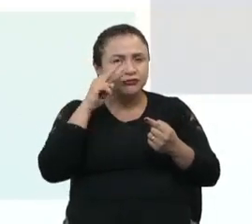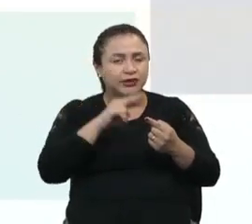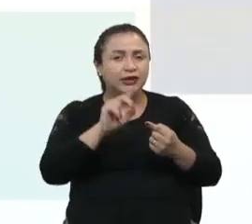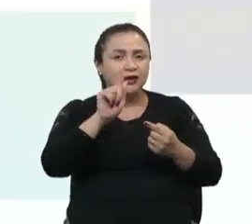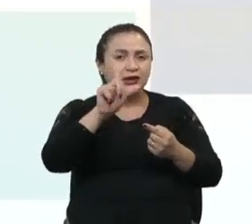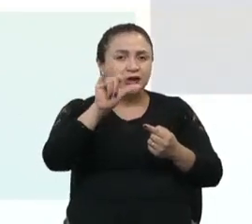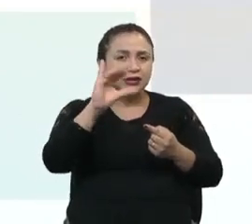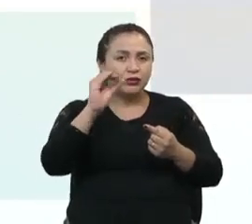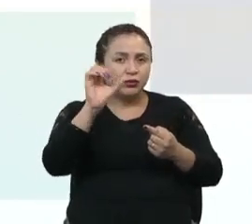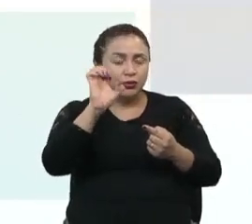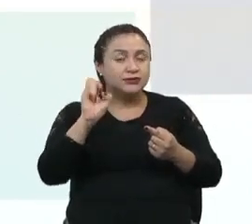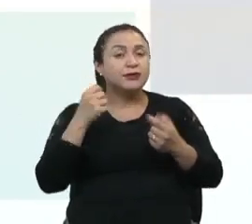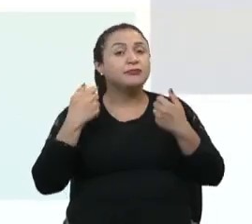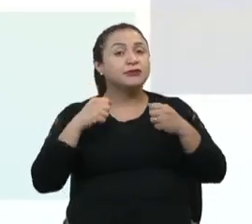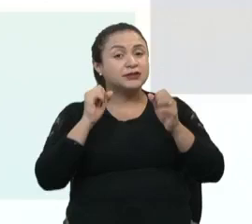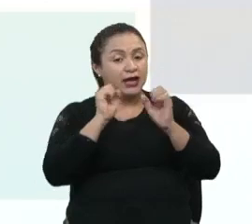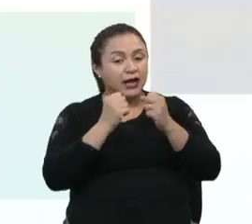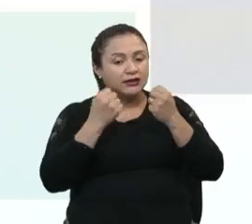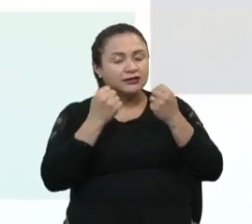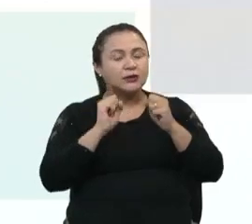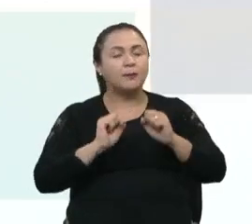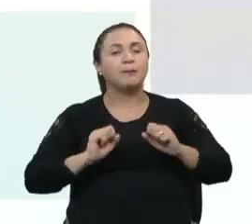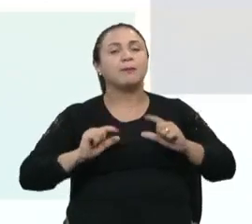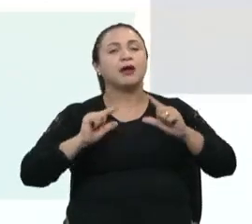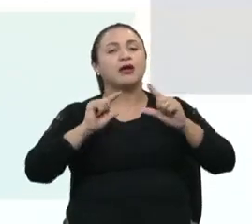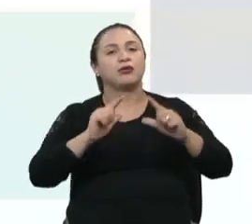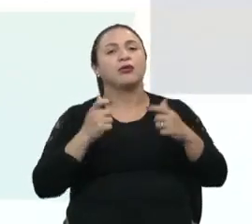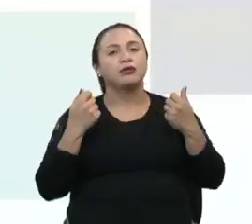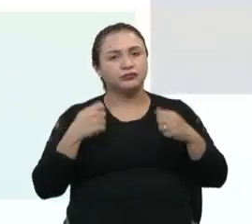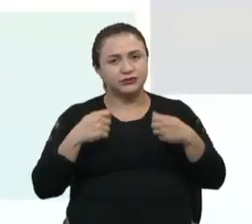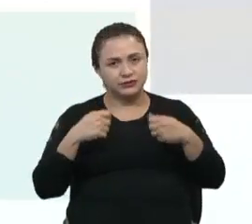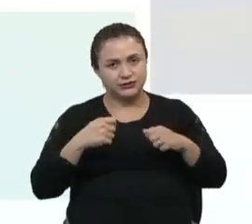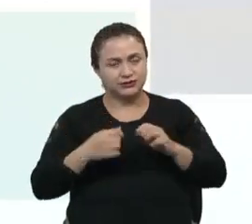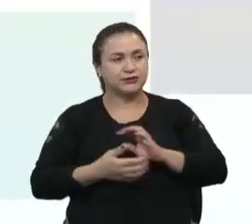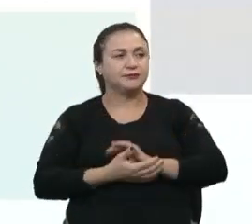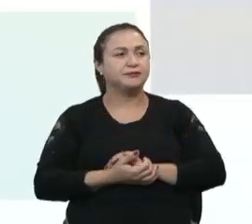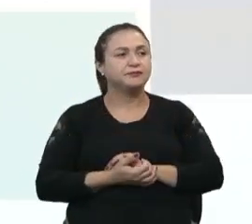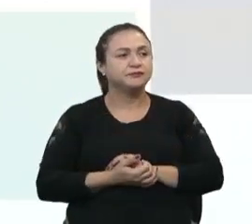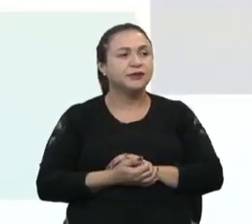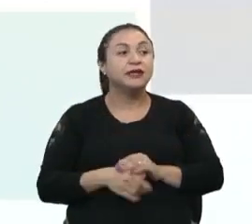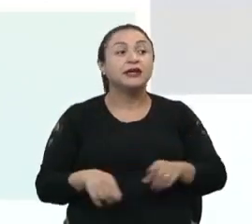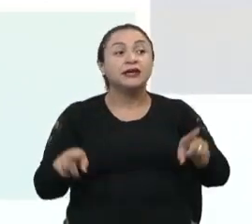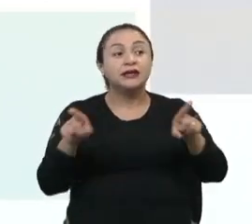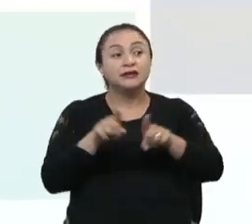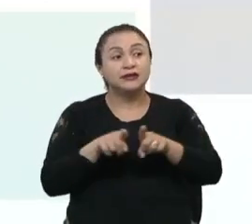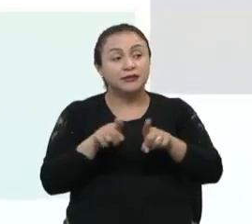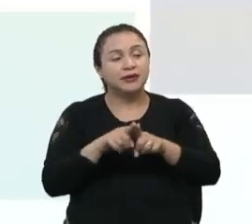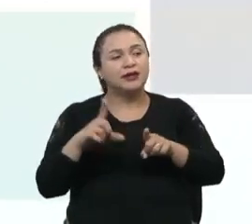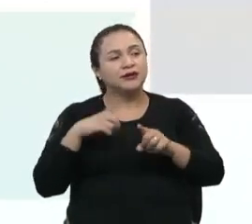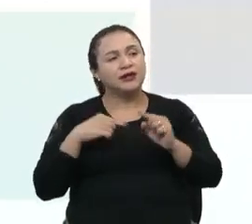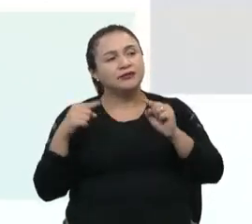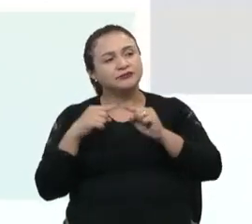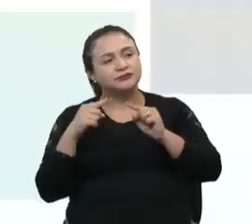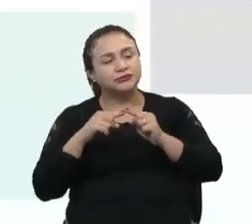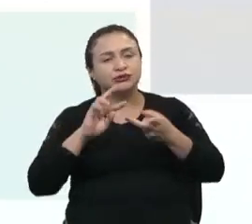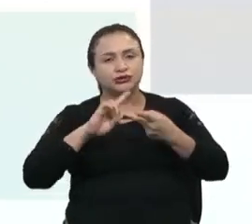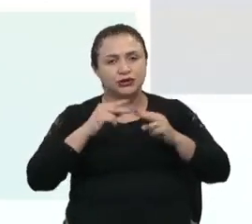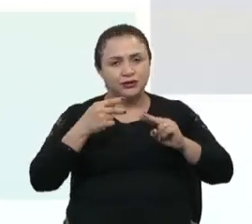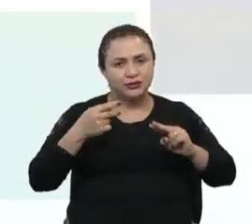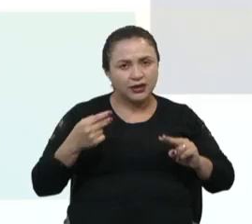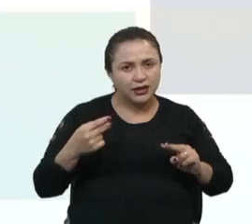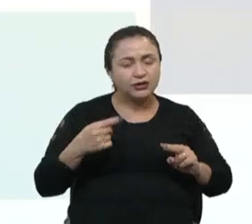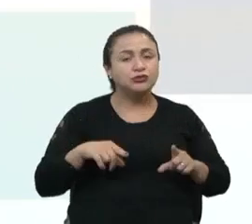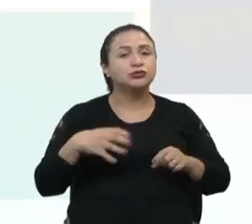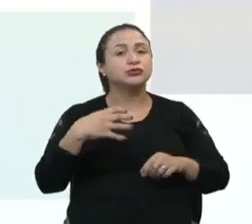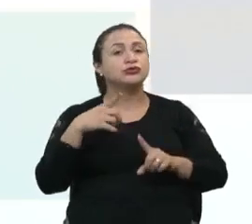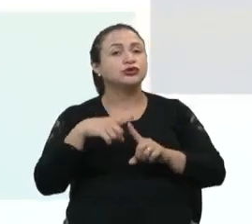ocorrer uma atenção maior nesse aspecto. Também relacionado a fatores genéticos, estilo